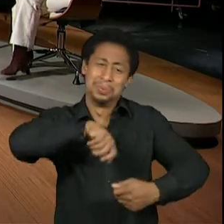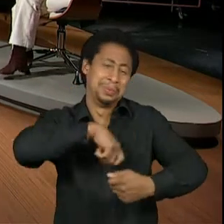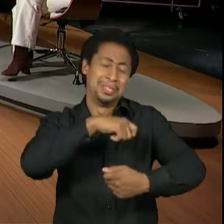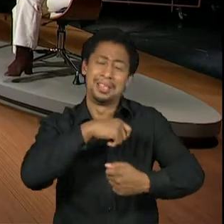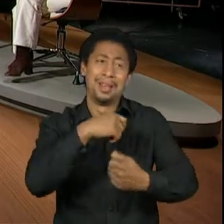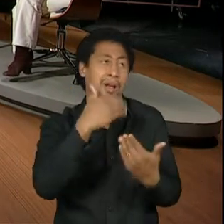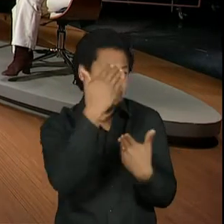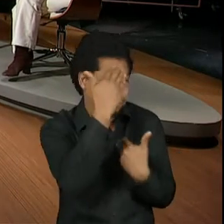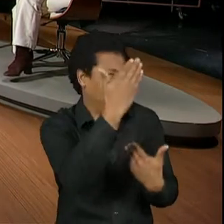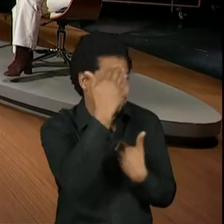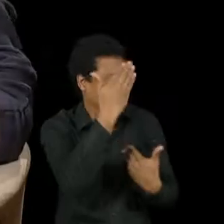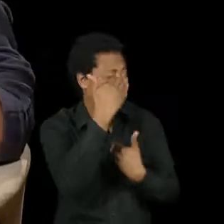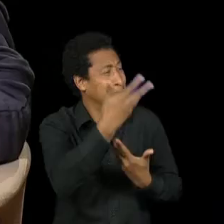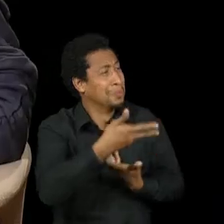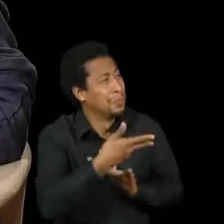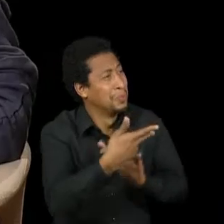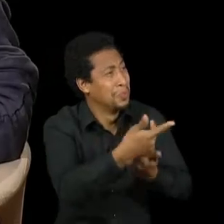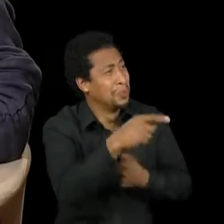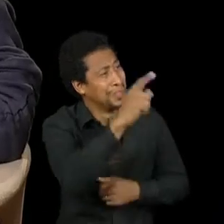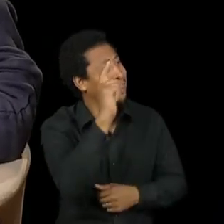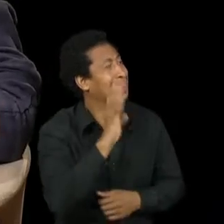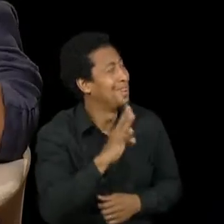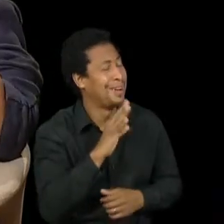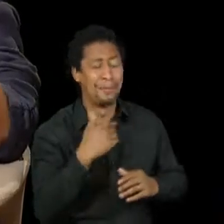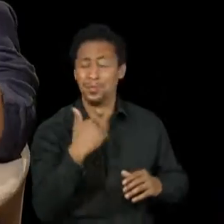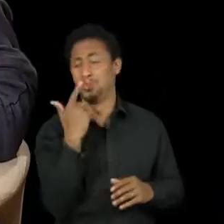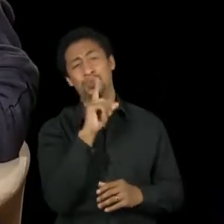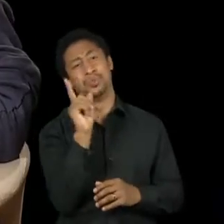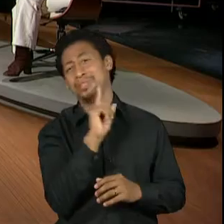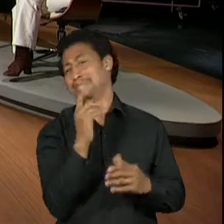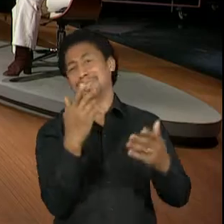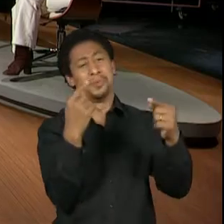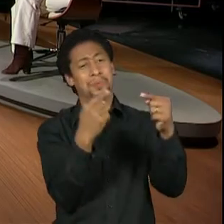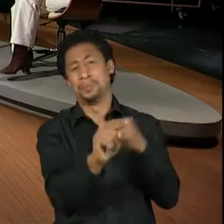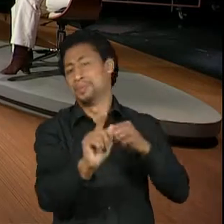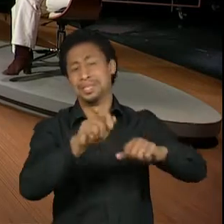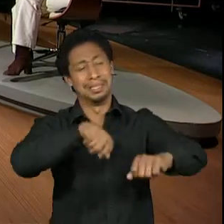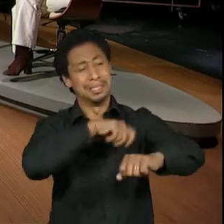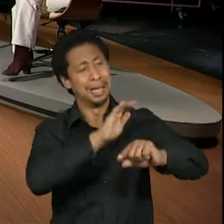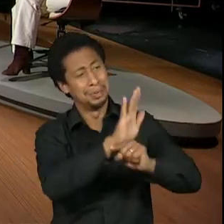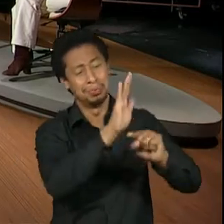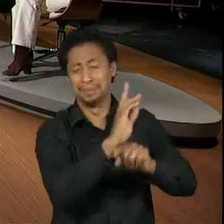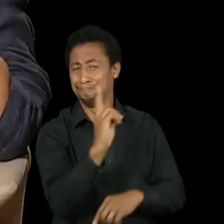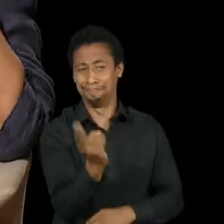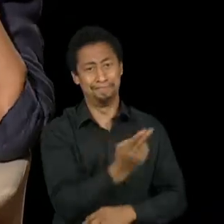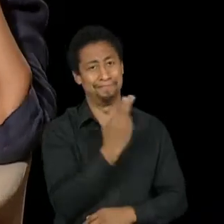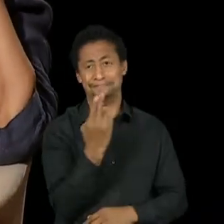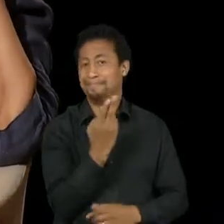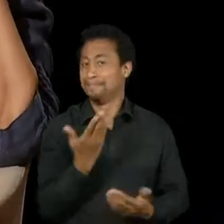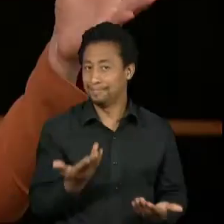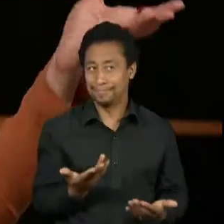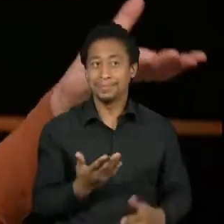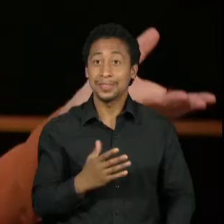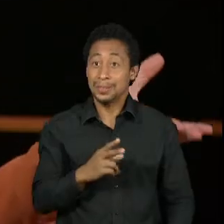ela me chamou. Ela foi tão legal, mas eu não consegui realmente ser uma boa assistente. Gente, mas você era uma menina, né?